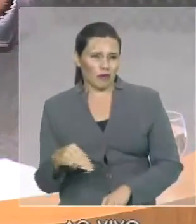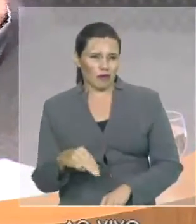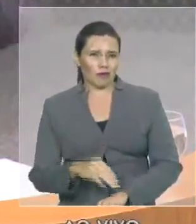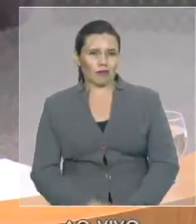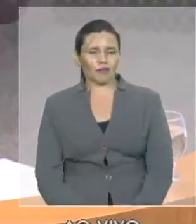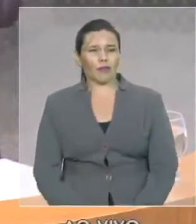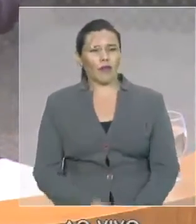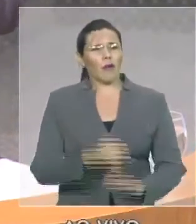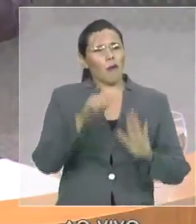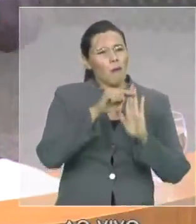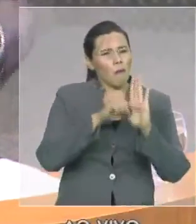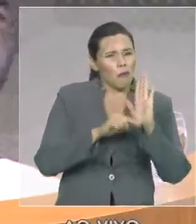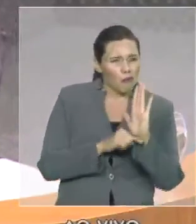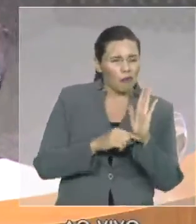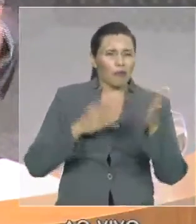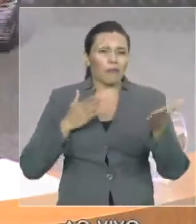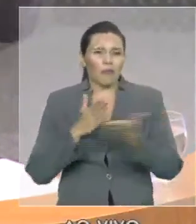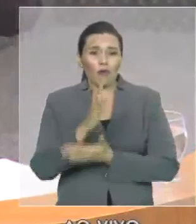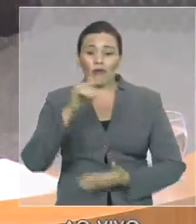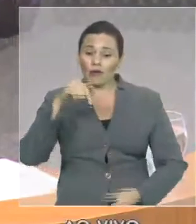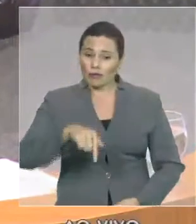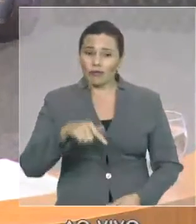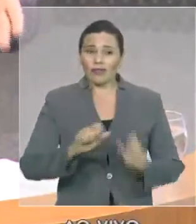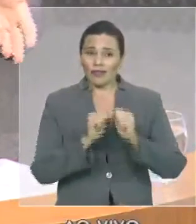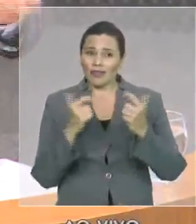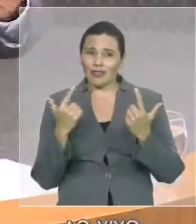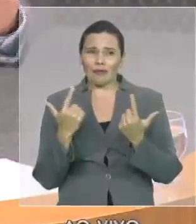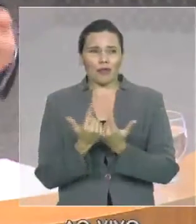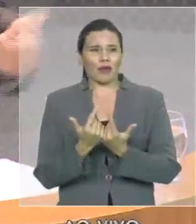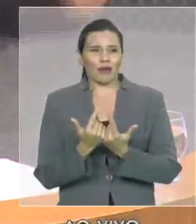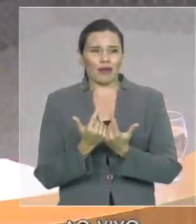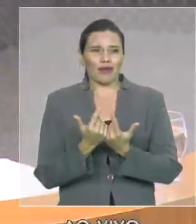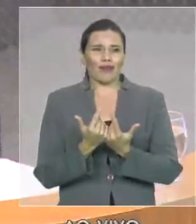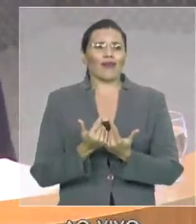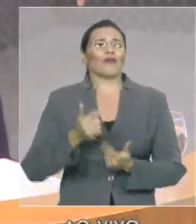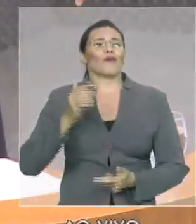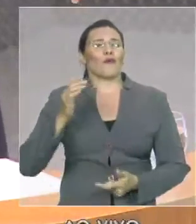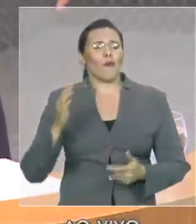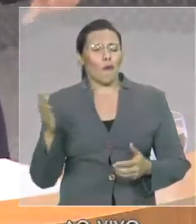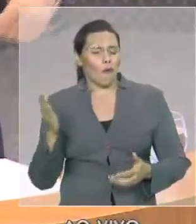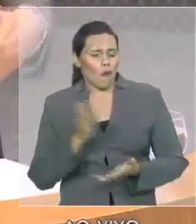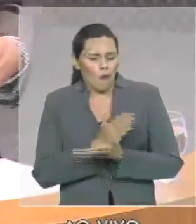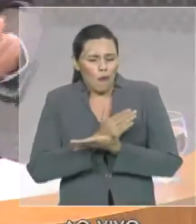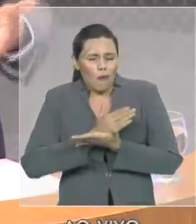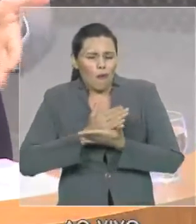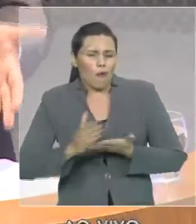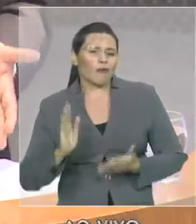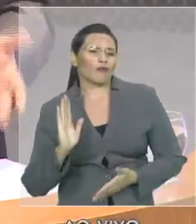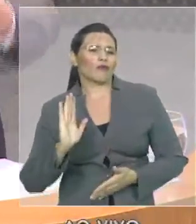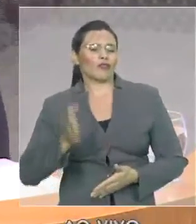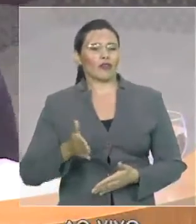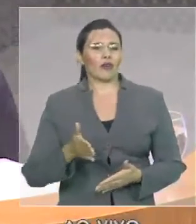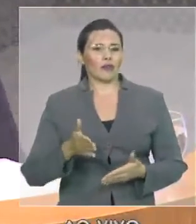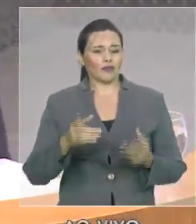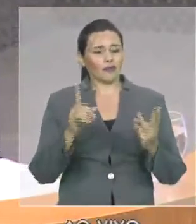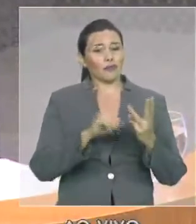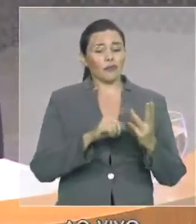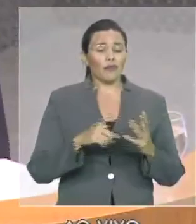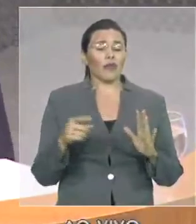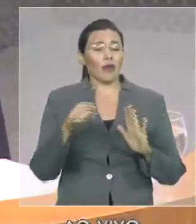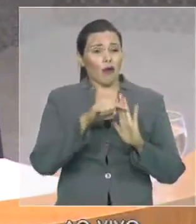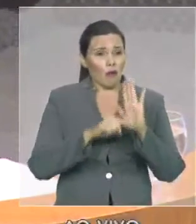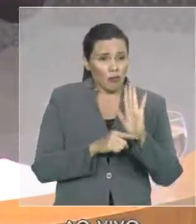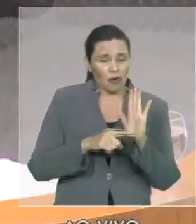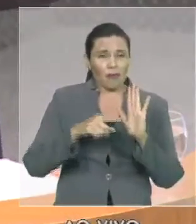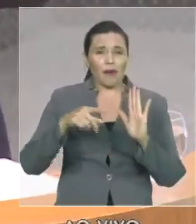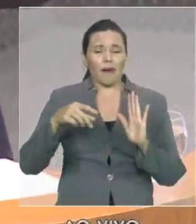aprovados na FTA Assembleia encontram-se em plena execução neste momento o programa Mais Sementes está distribuindo